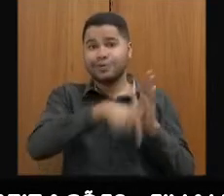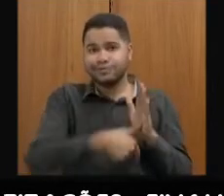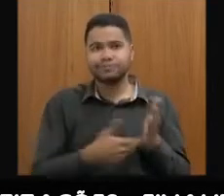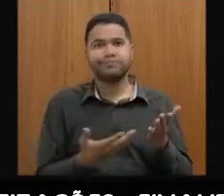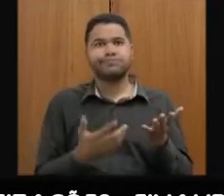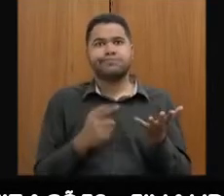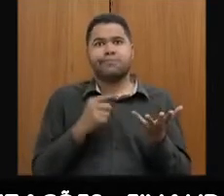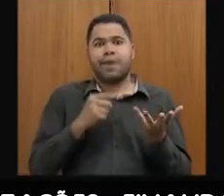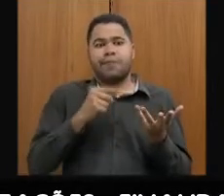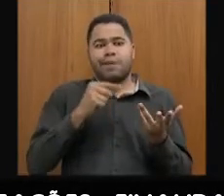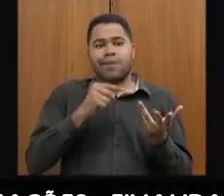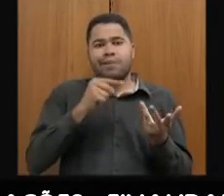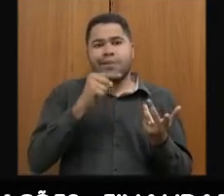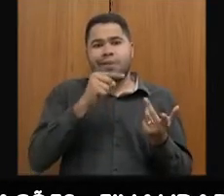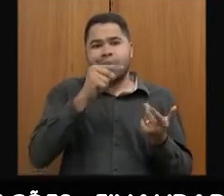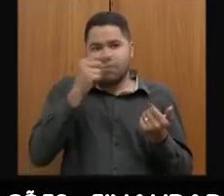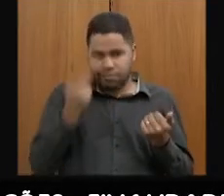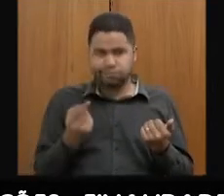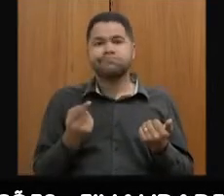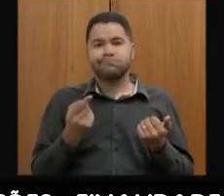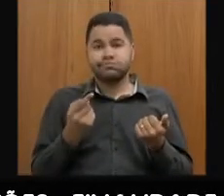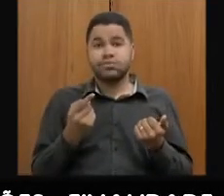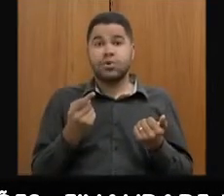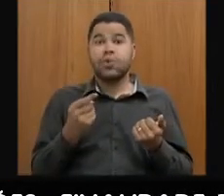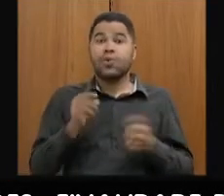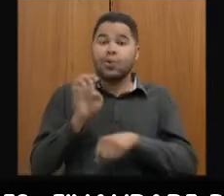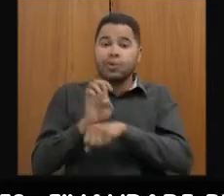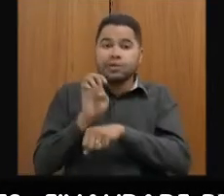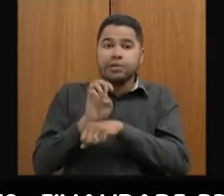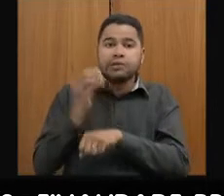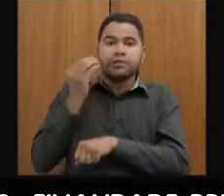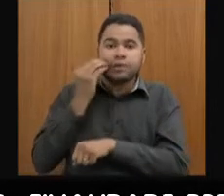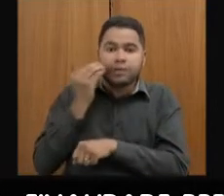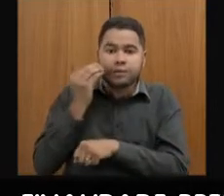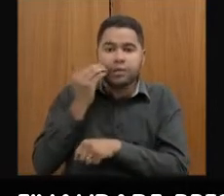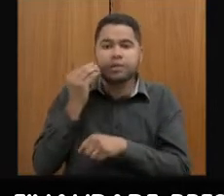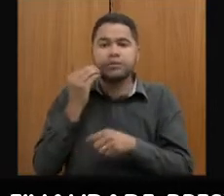N situações que existem e que o Estado está buscando